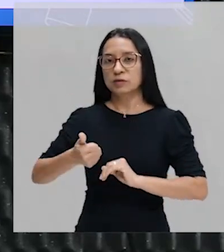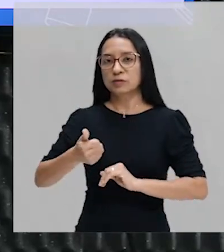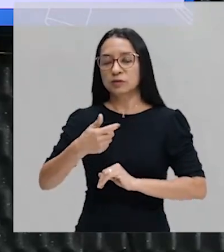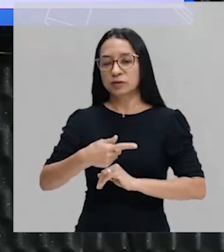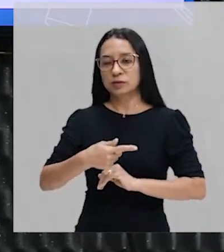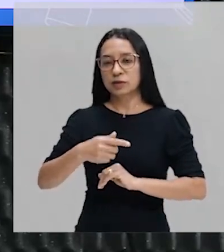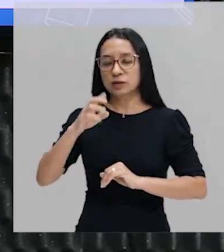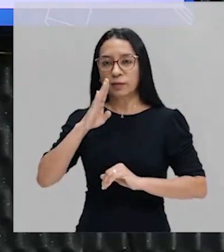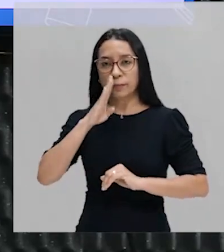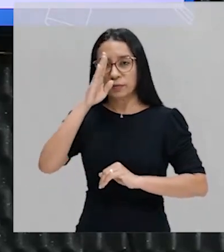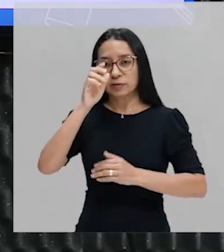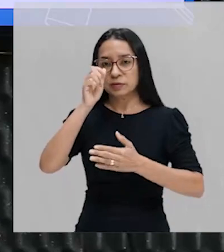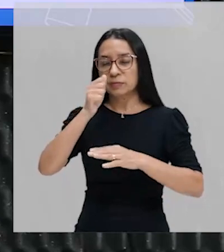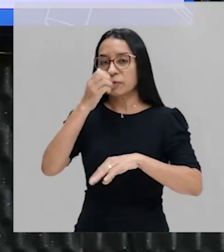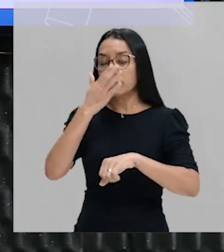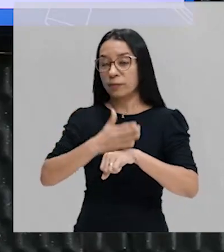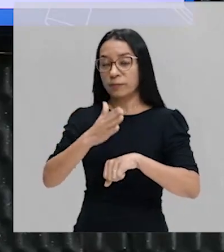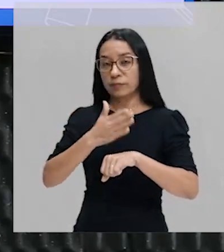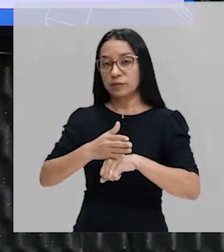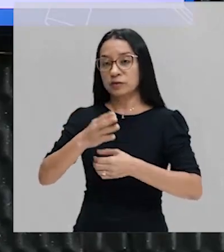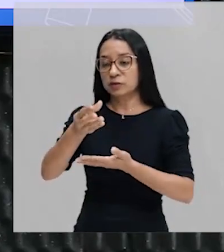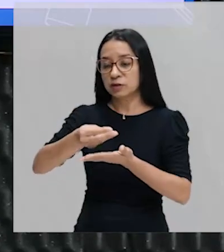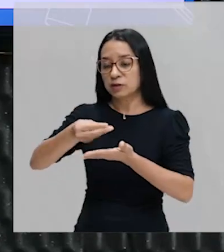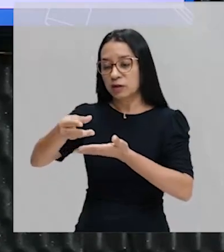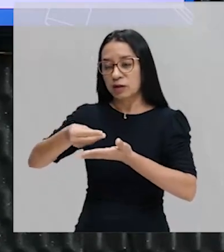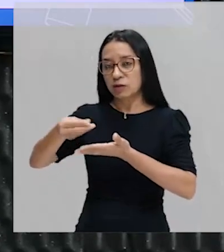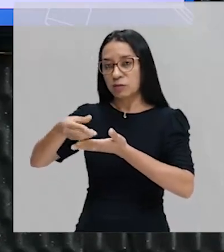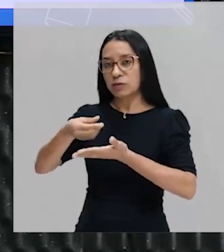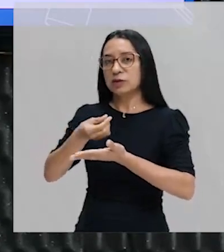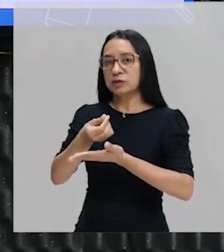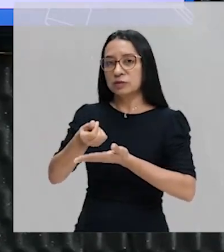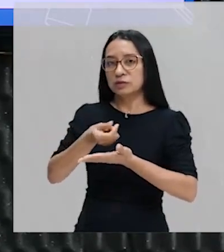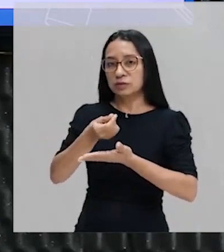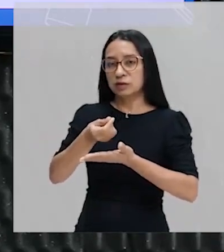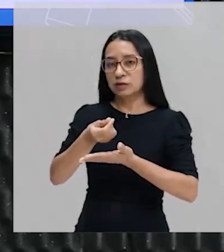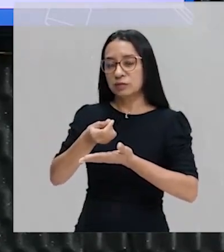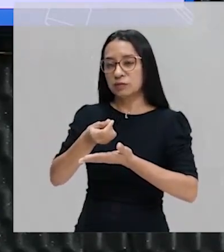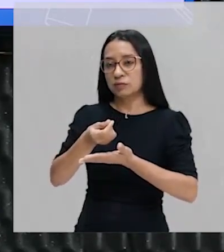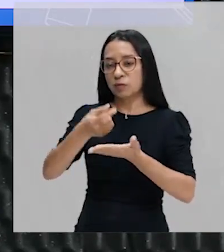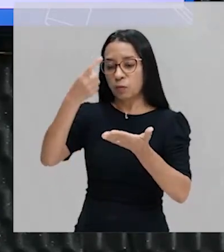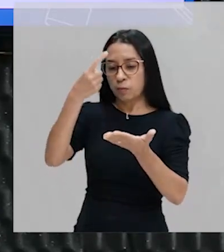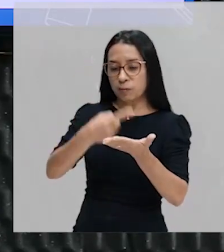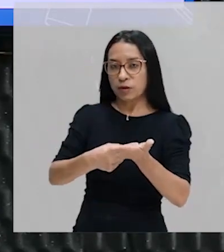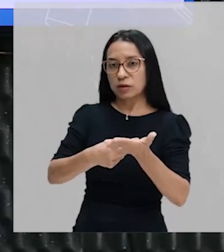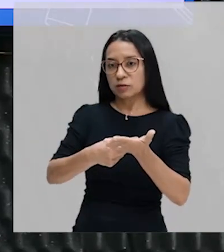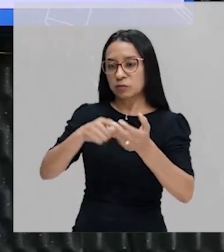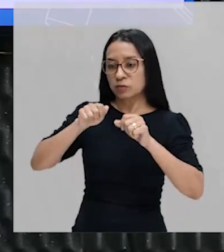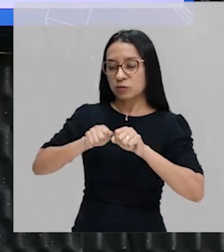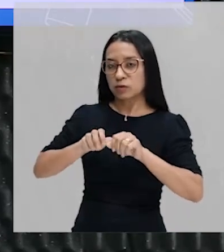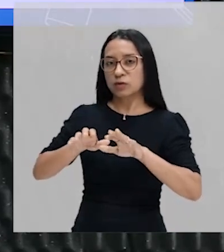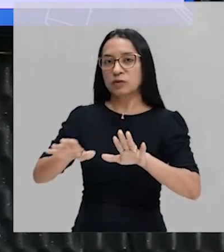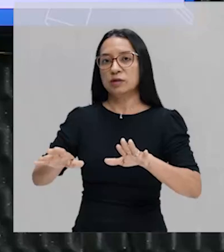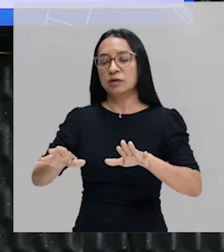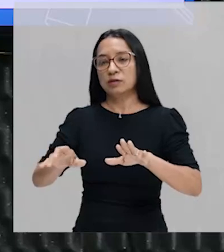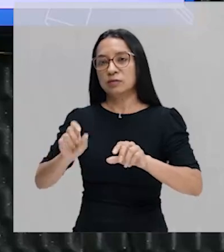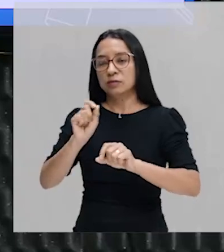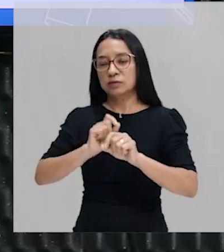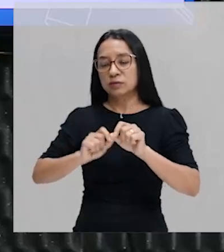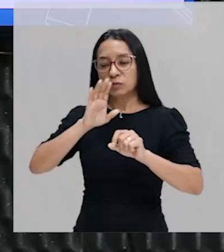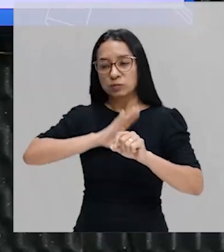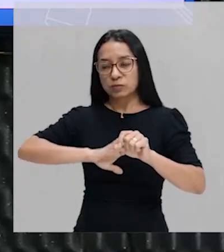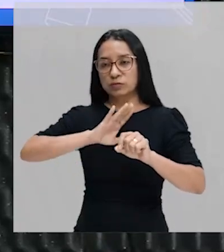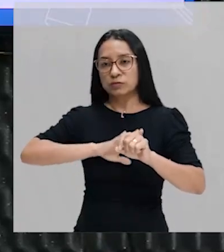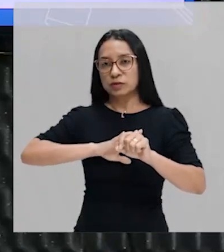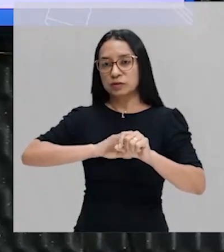a principal atividade de acumulação de capital, através de um pacto colonial, que os portugueses